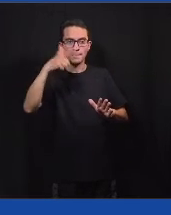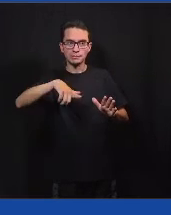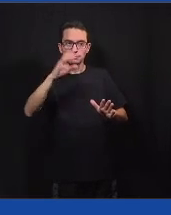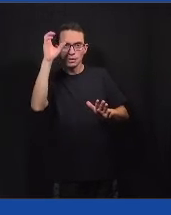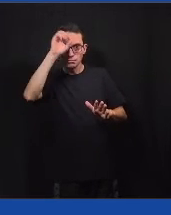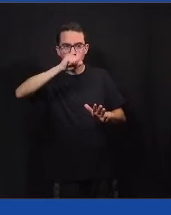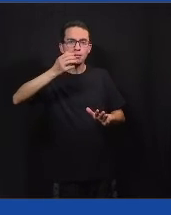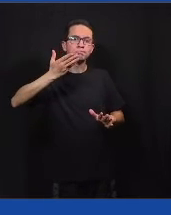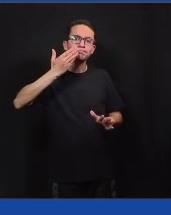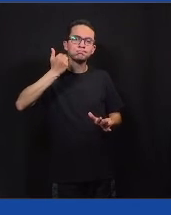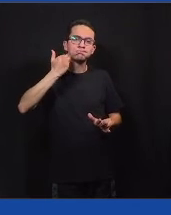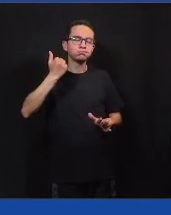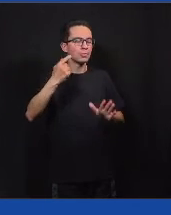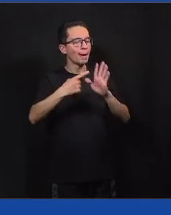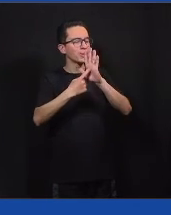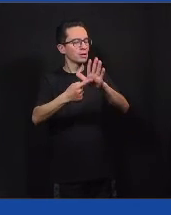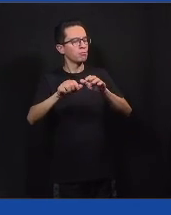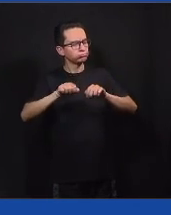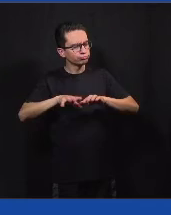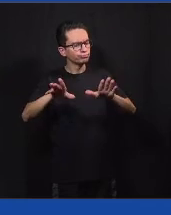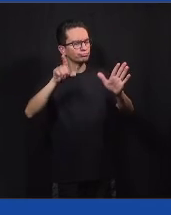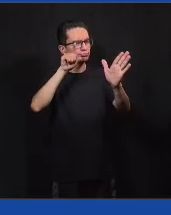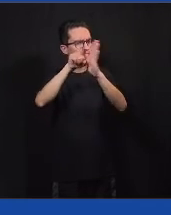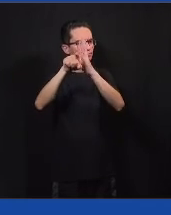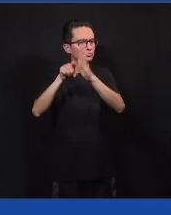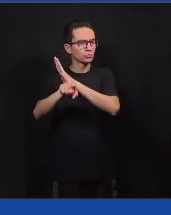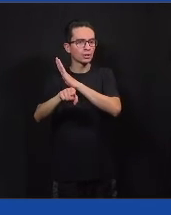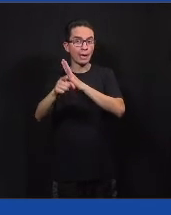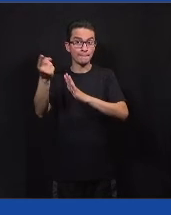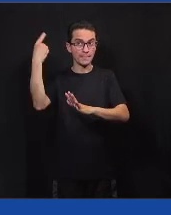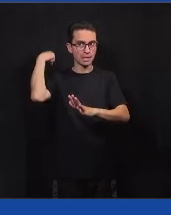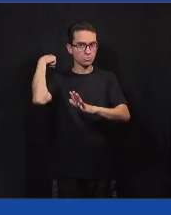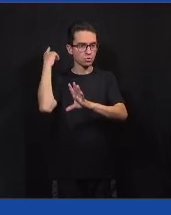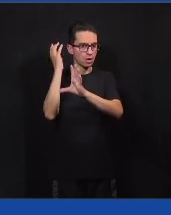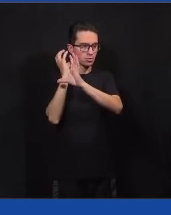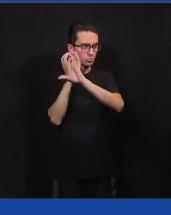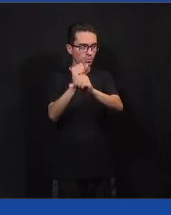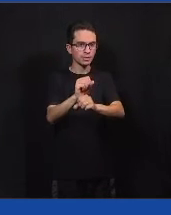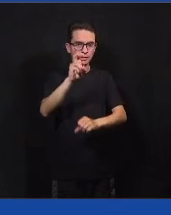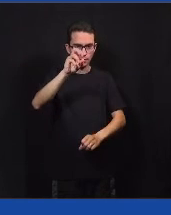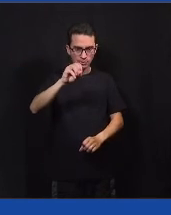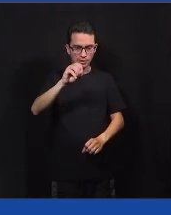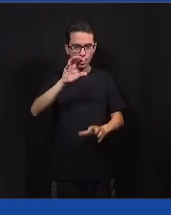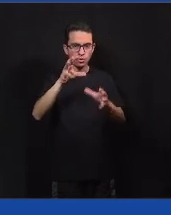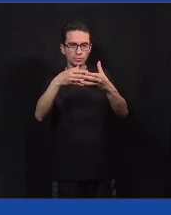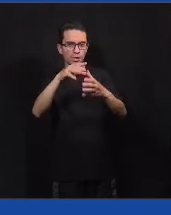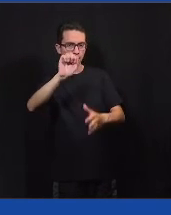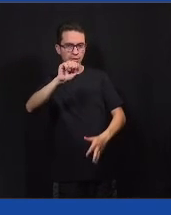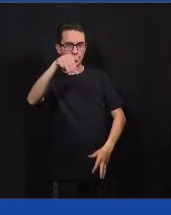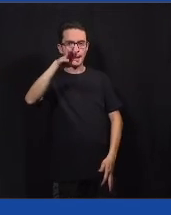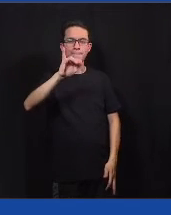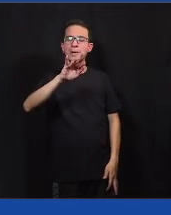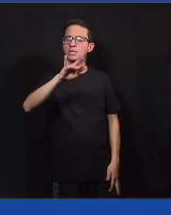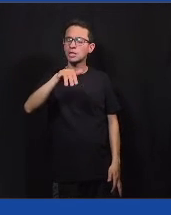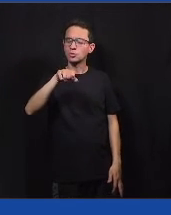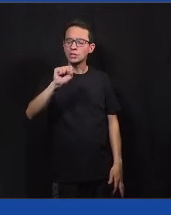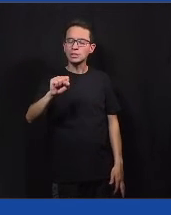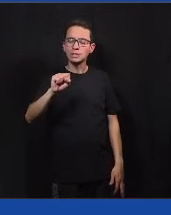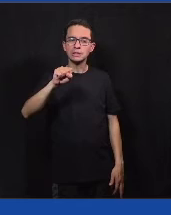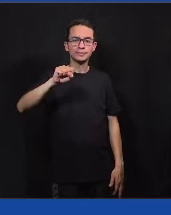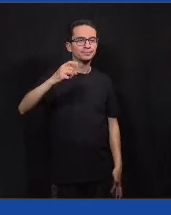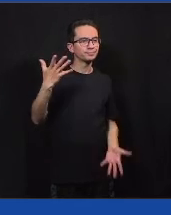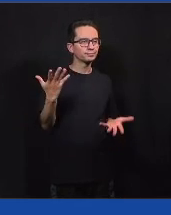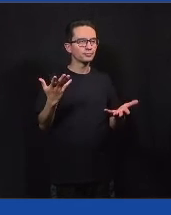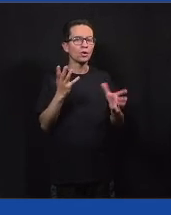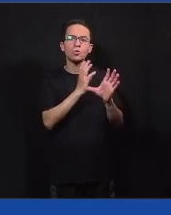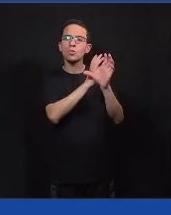edição a gente teve ali em torno de 50 embaixadores e embaixadoras que conseguiram trazer em torno de mil,